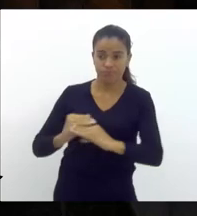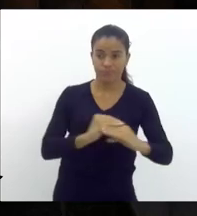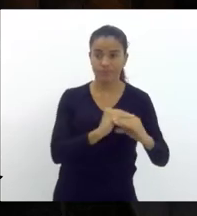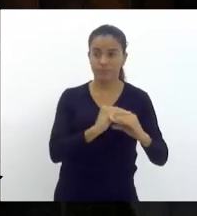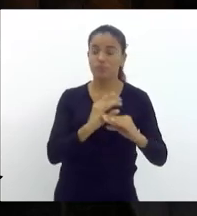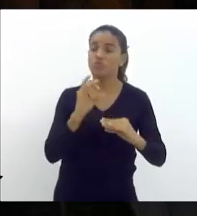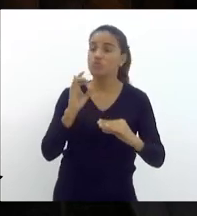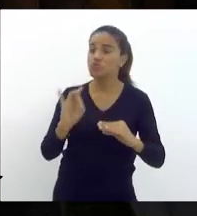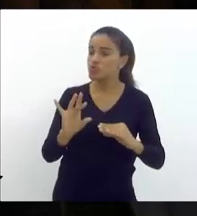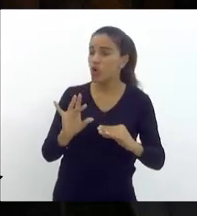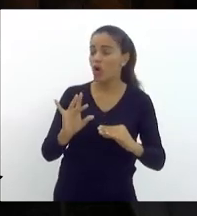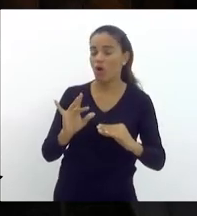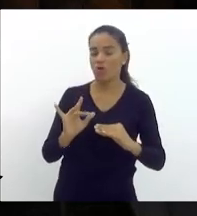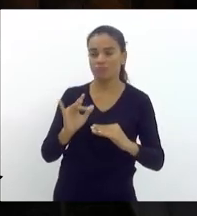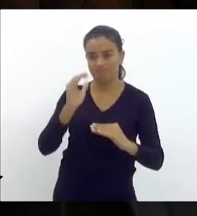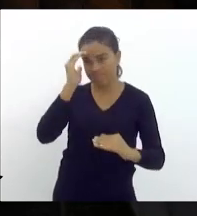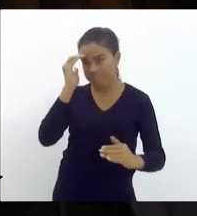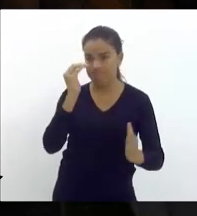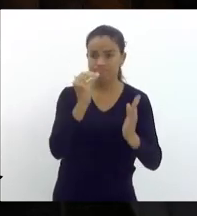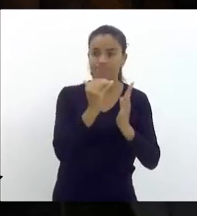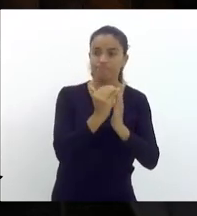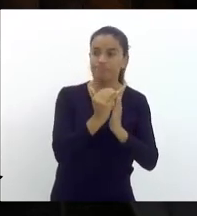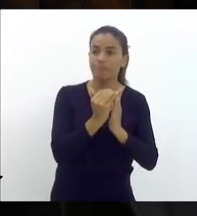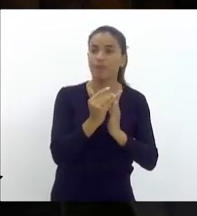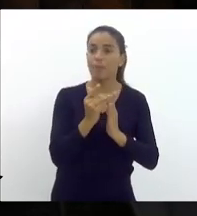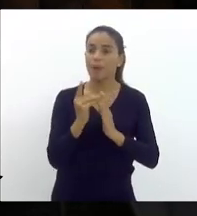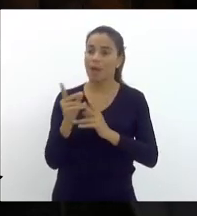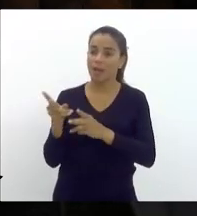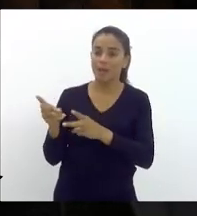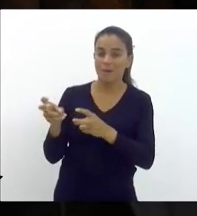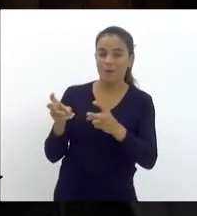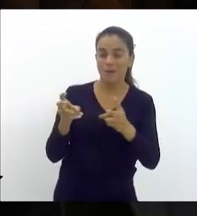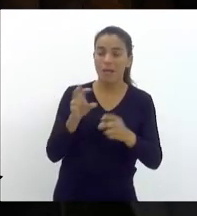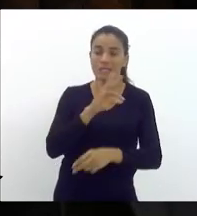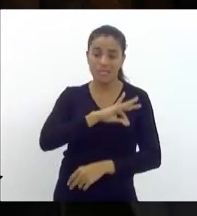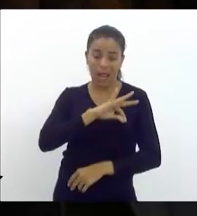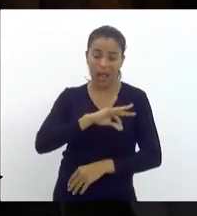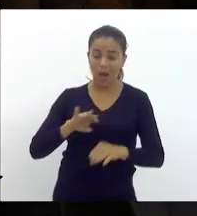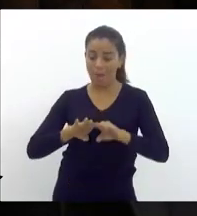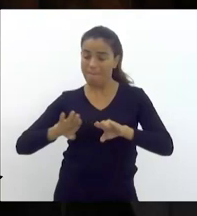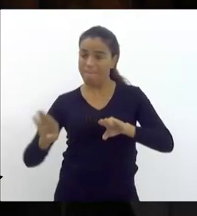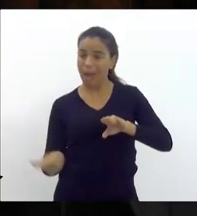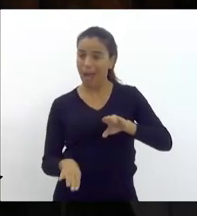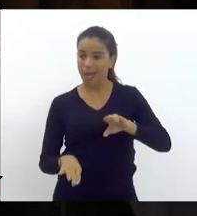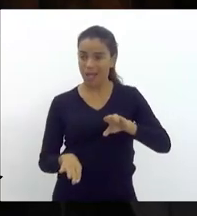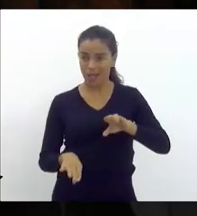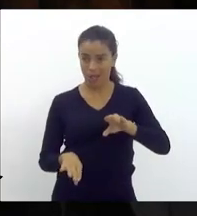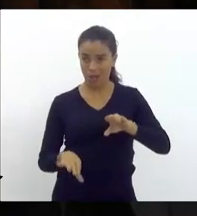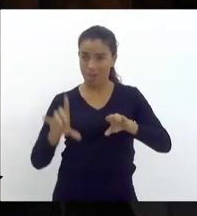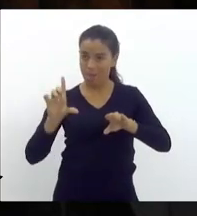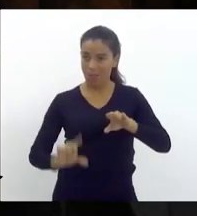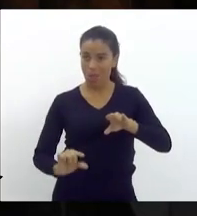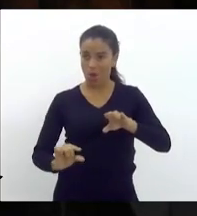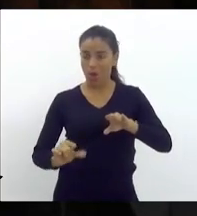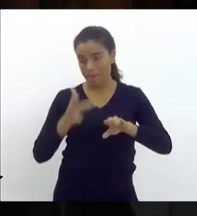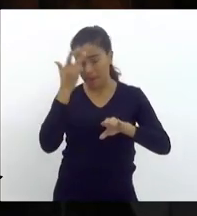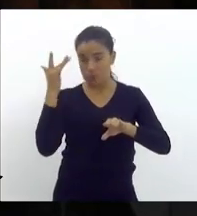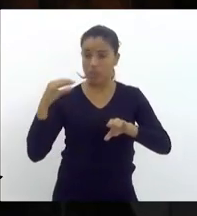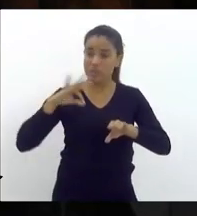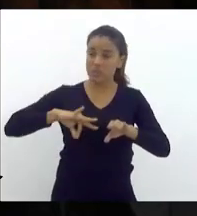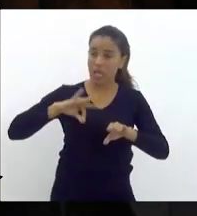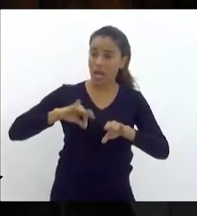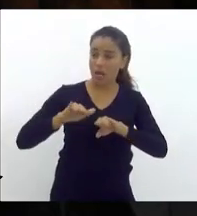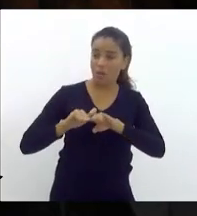aplicaria para aqueles que percebem menos que isso. o que percebe a